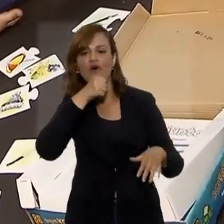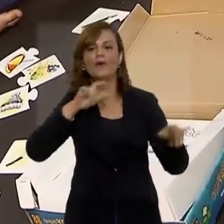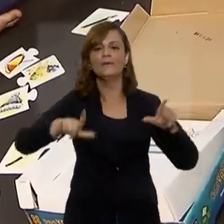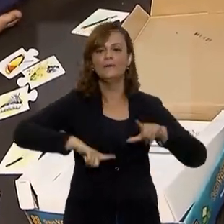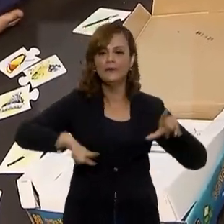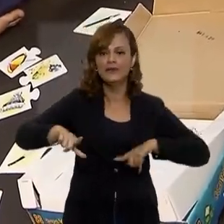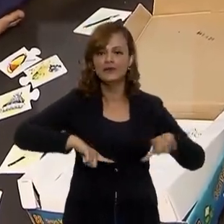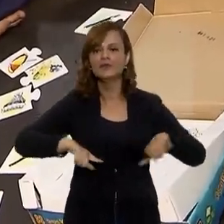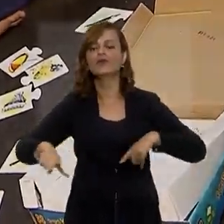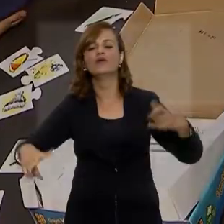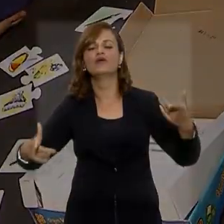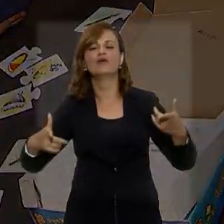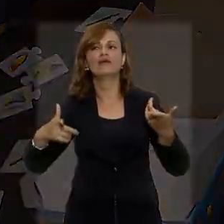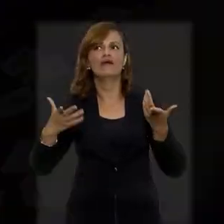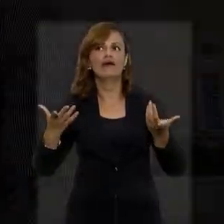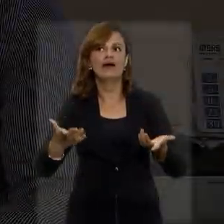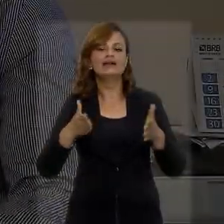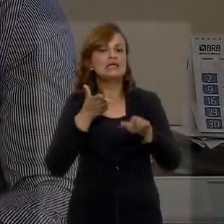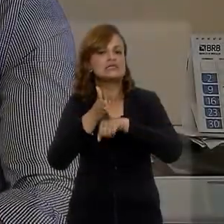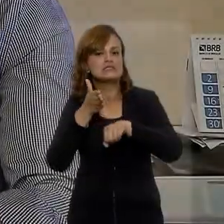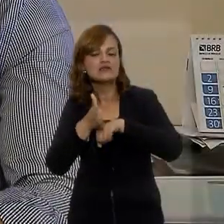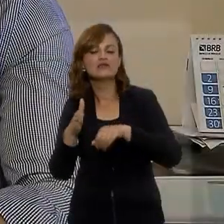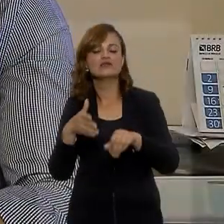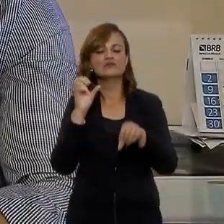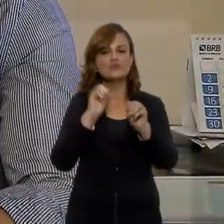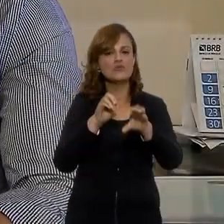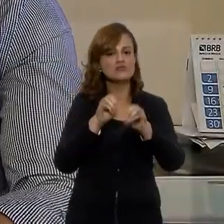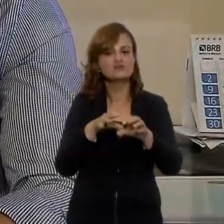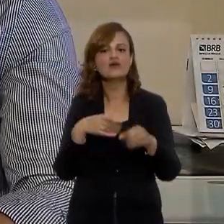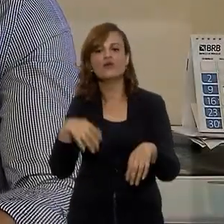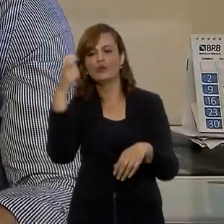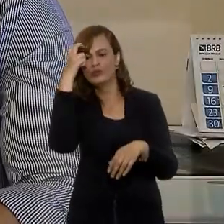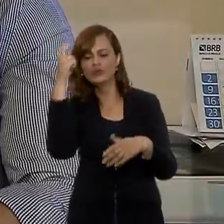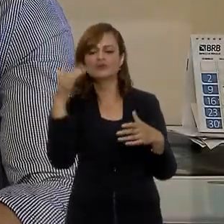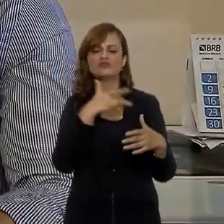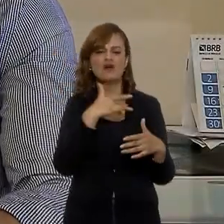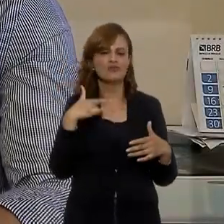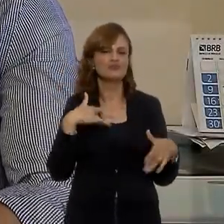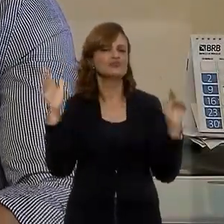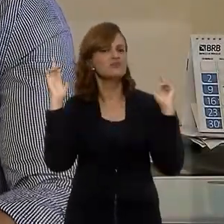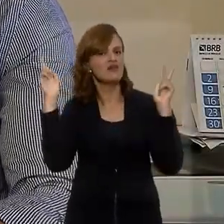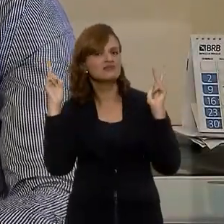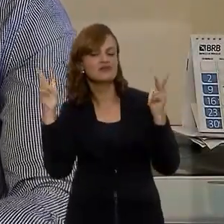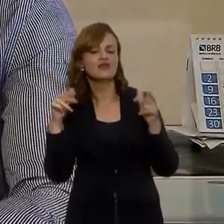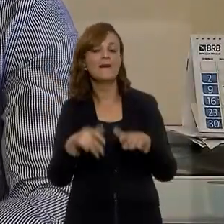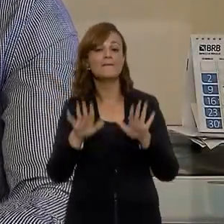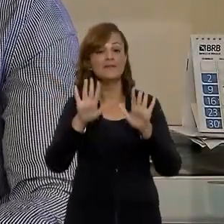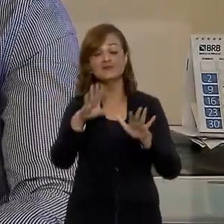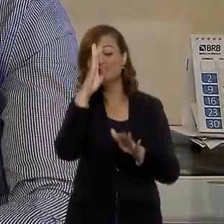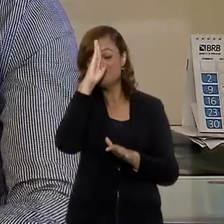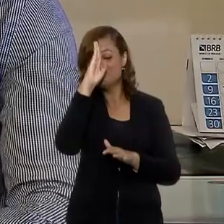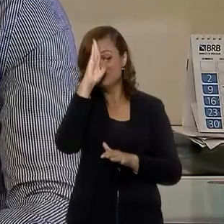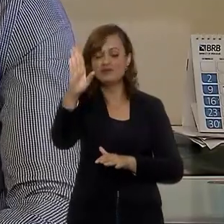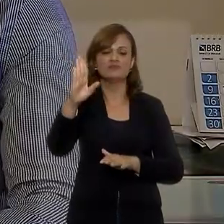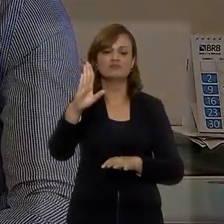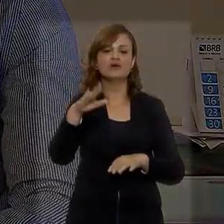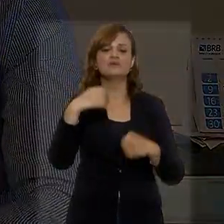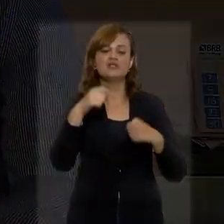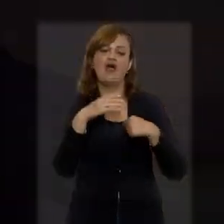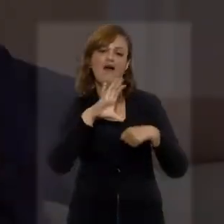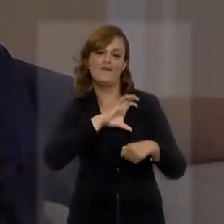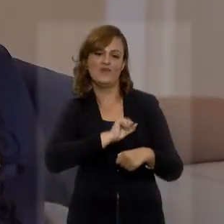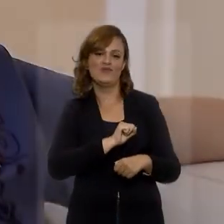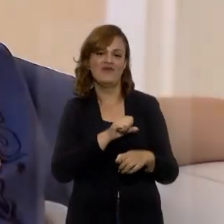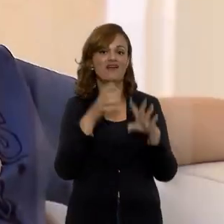tios, com os avós, com os primos, ter acesso à educação, cultura, saúde, lazer. Mas o principal,